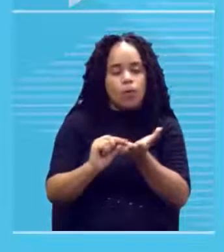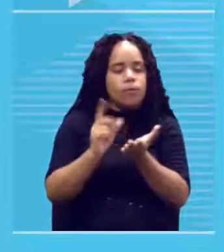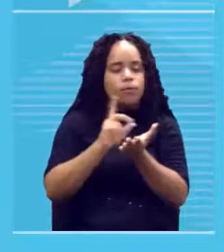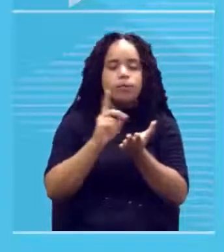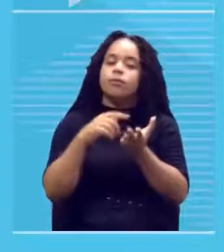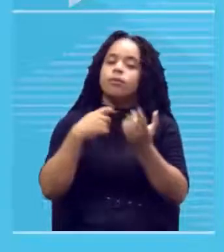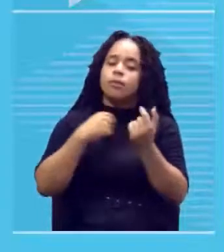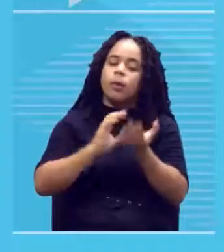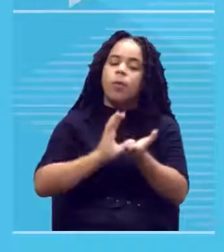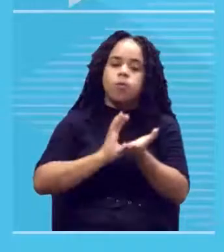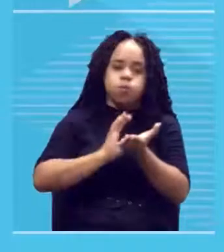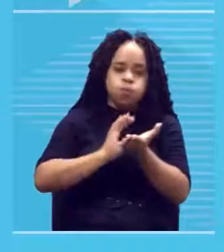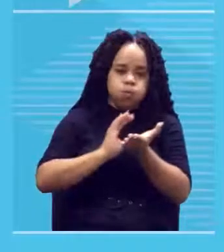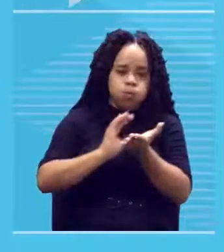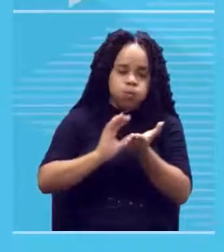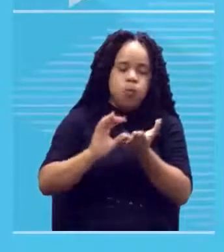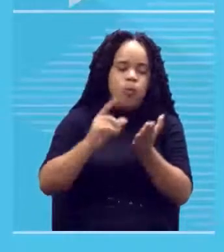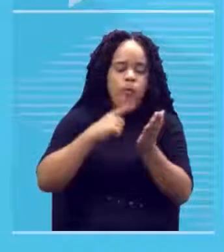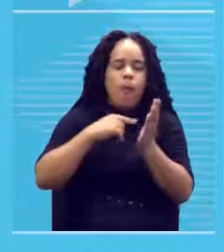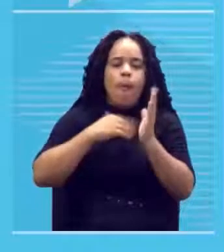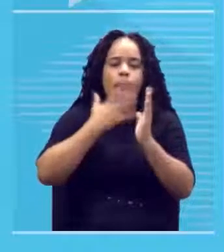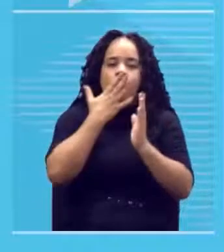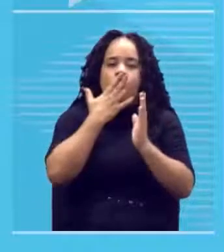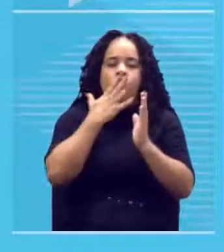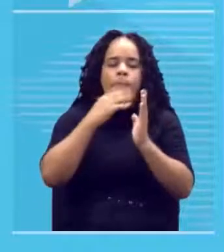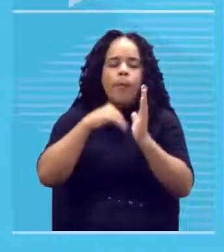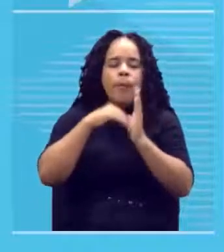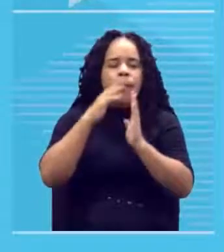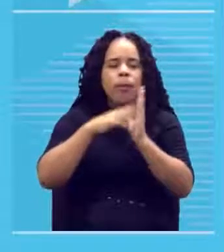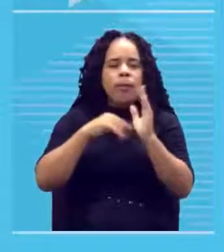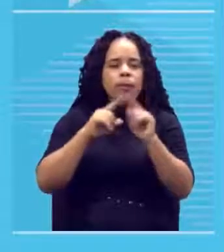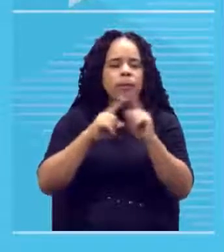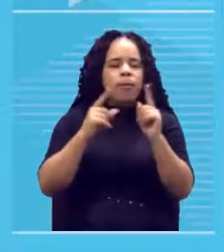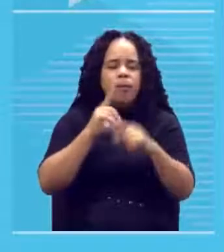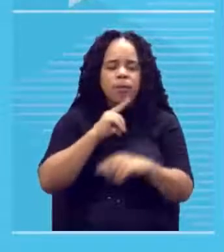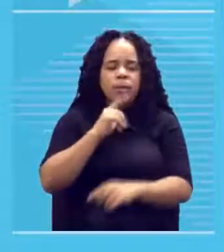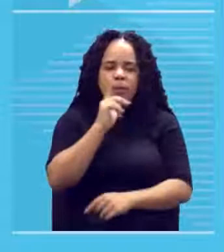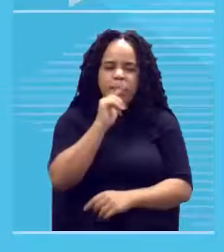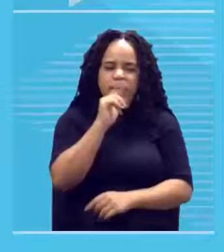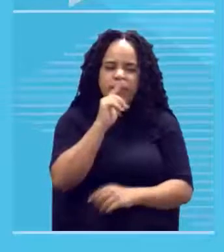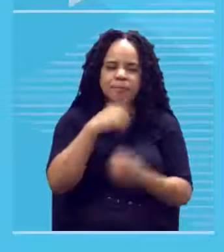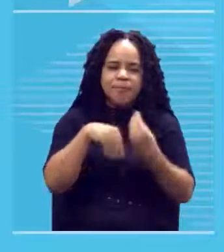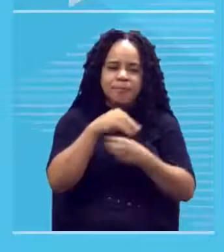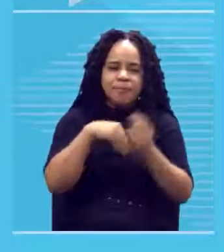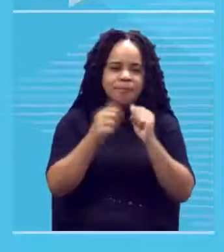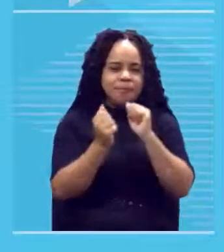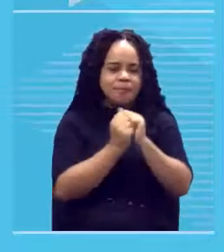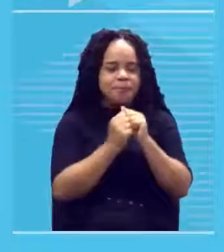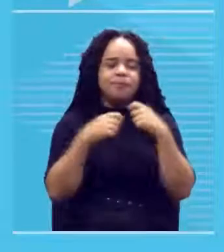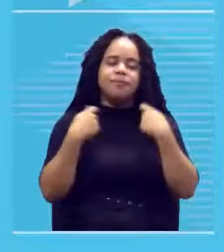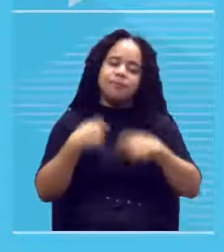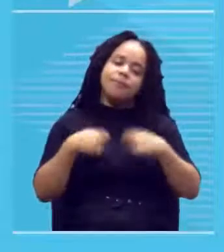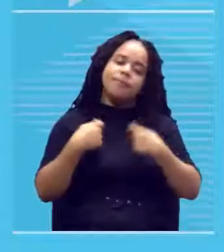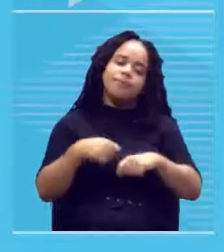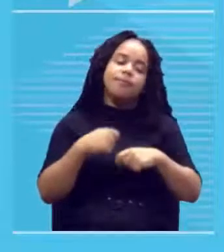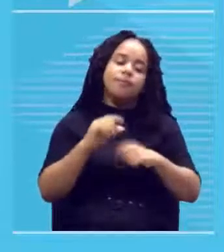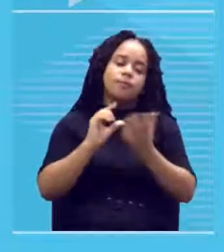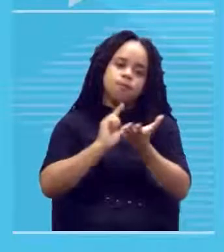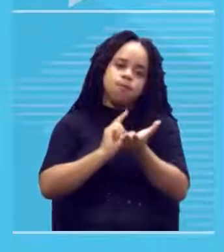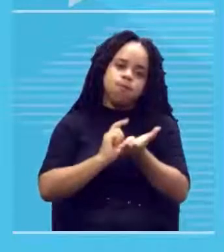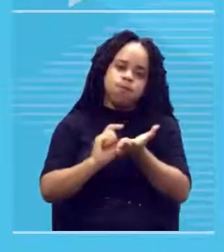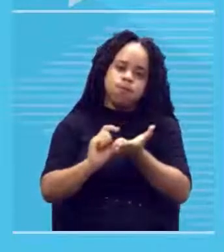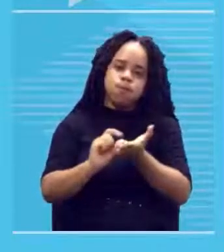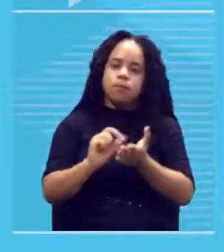em cima é tinta mas ela tem muito mais água do que tinta ai corre o risco de você dissolver o papel então tem que ser um papel mais grossinho